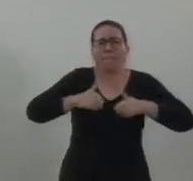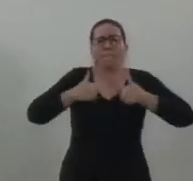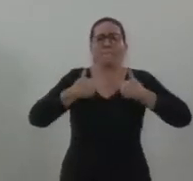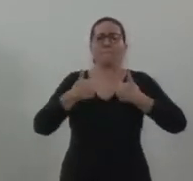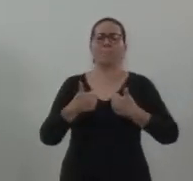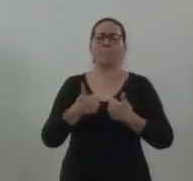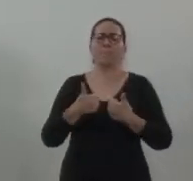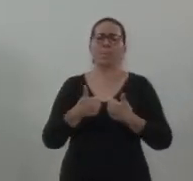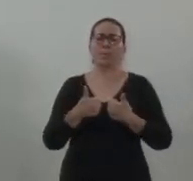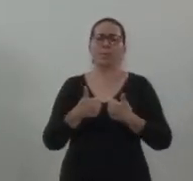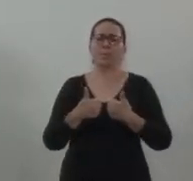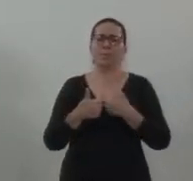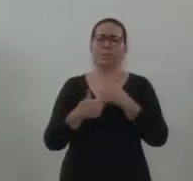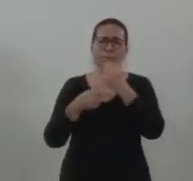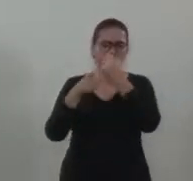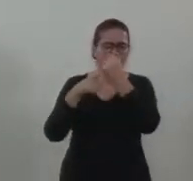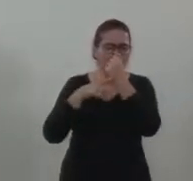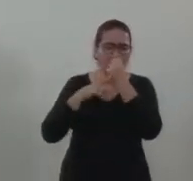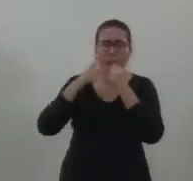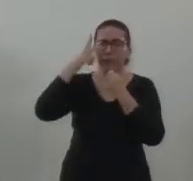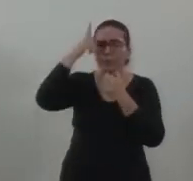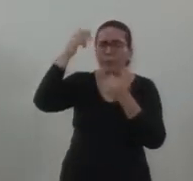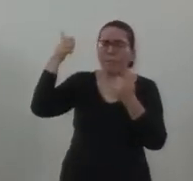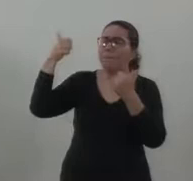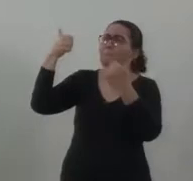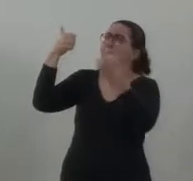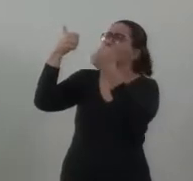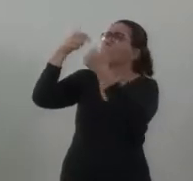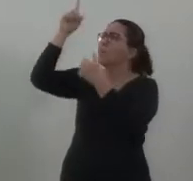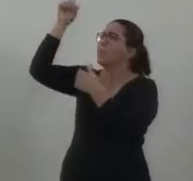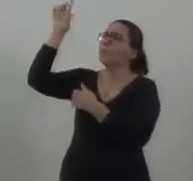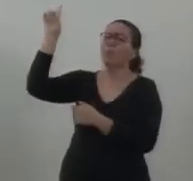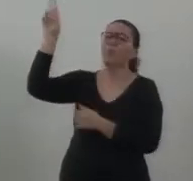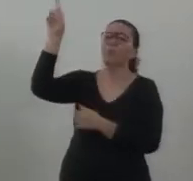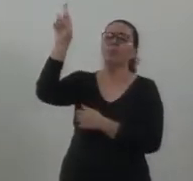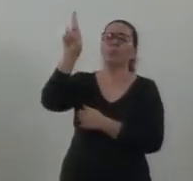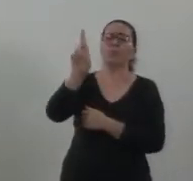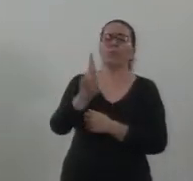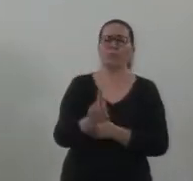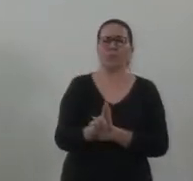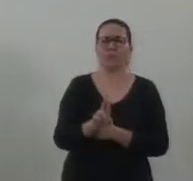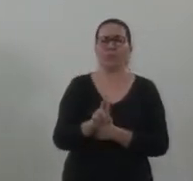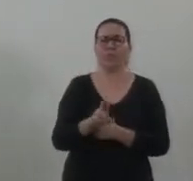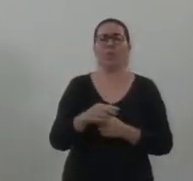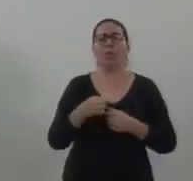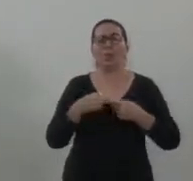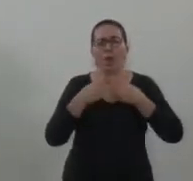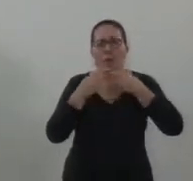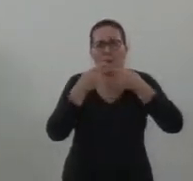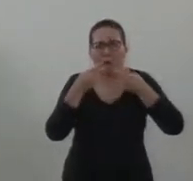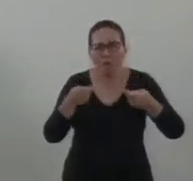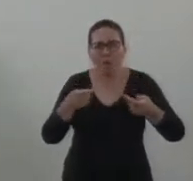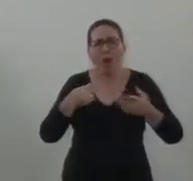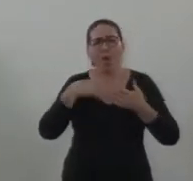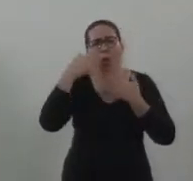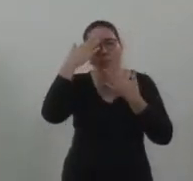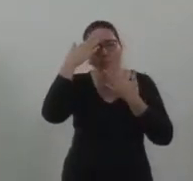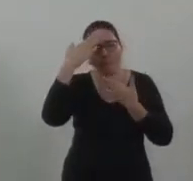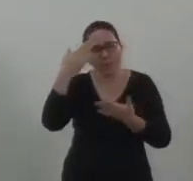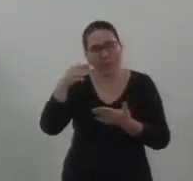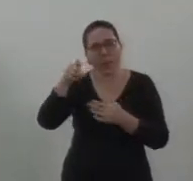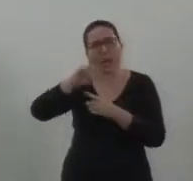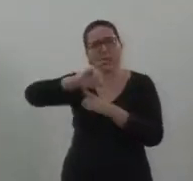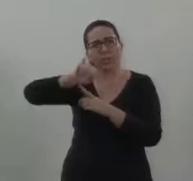presença mais próxima de Deus junto de nós. Então, quero deixar aqui os meus agradecimentos a você,